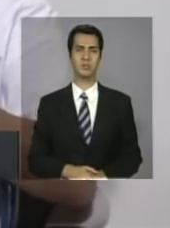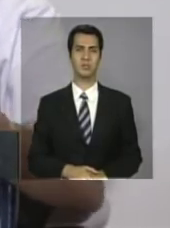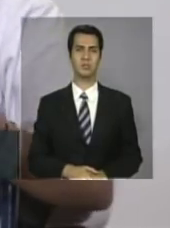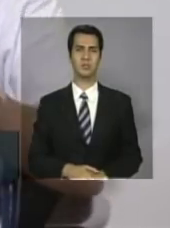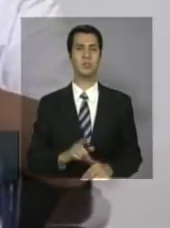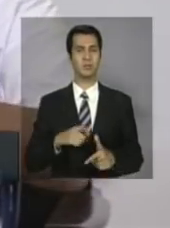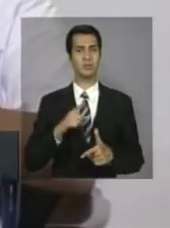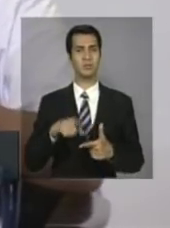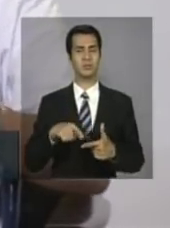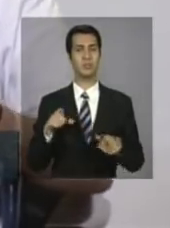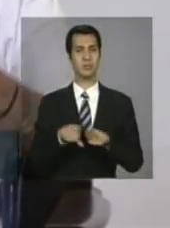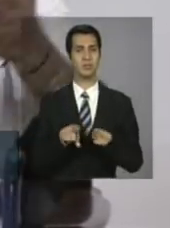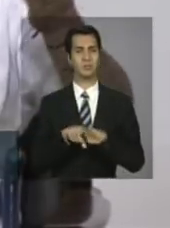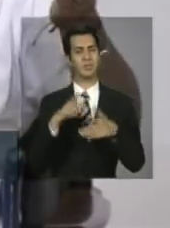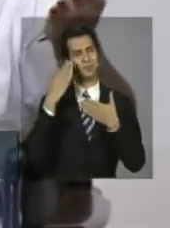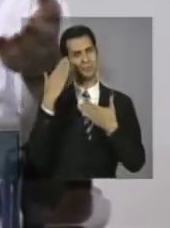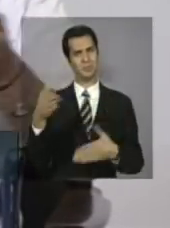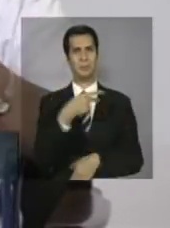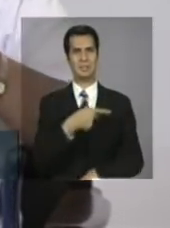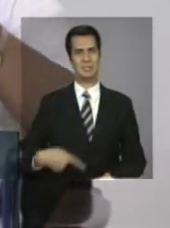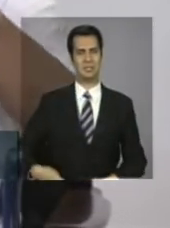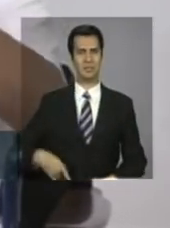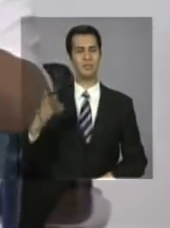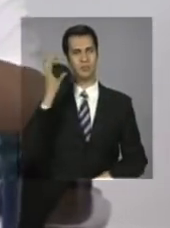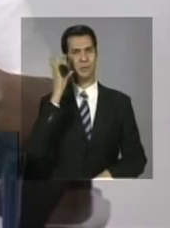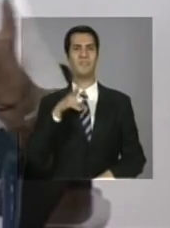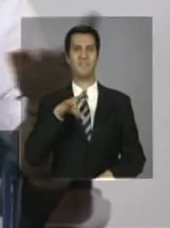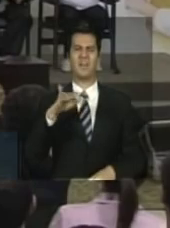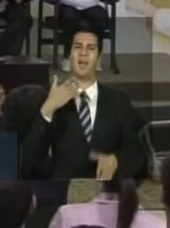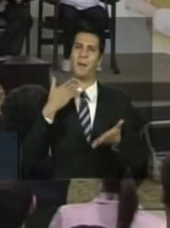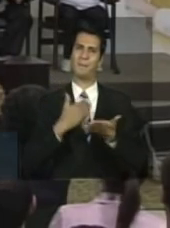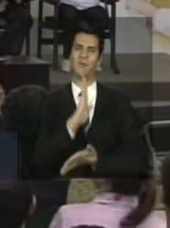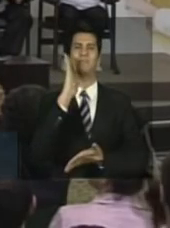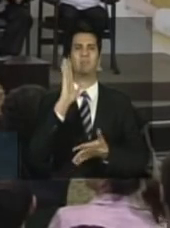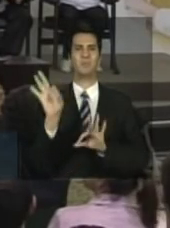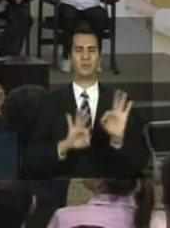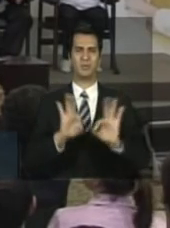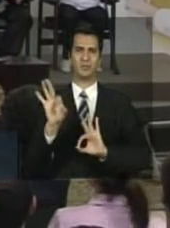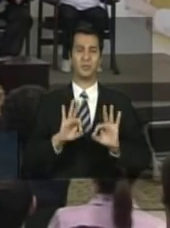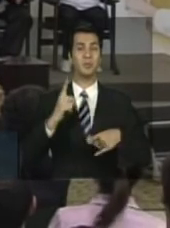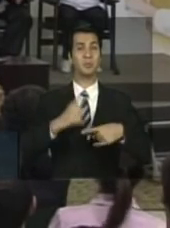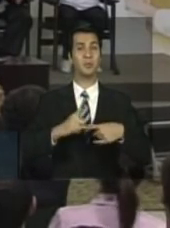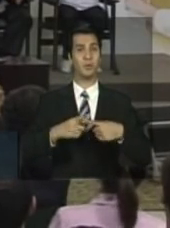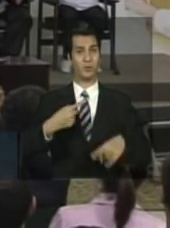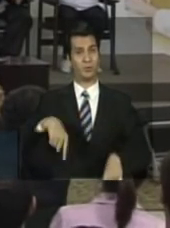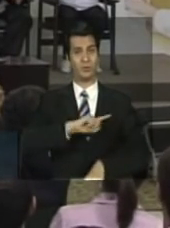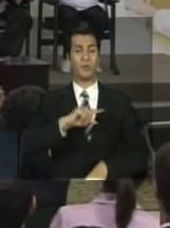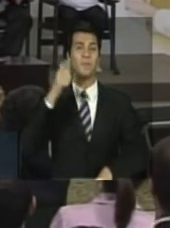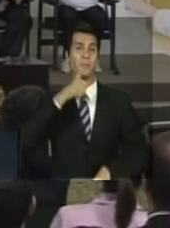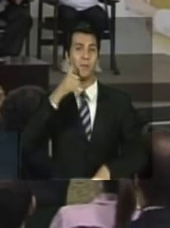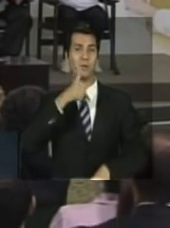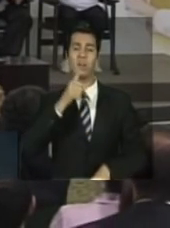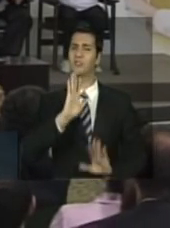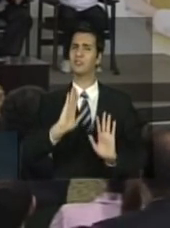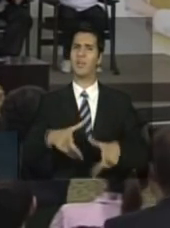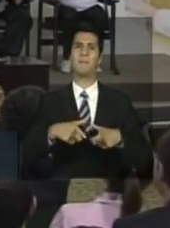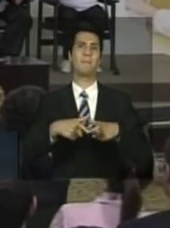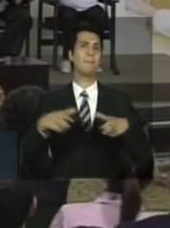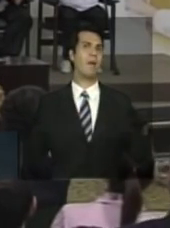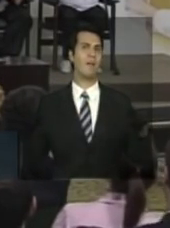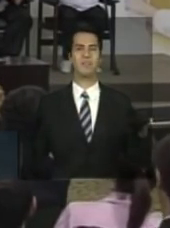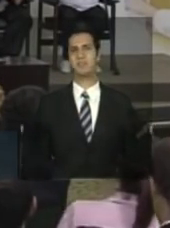doutora presidenta, ela vai aprovar esse projeto aí, até porque nós mulheres já somos maioria, né?